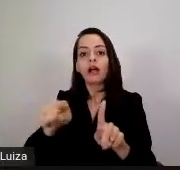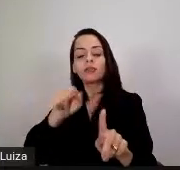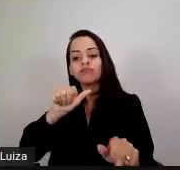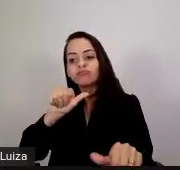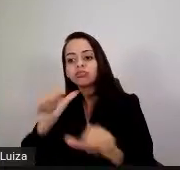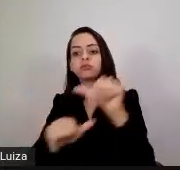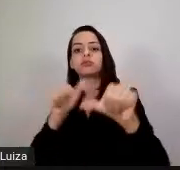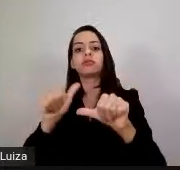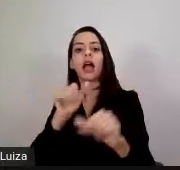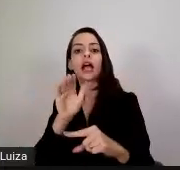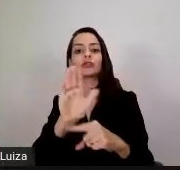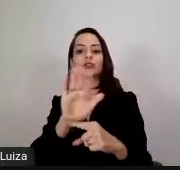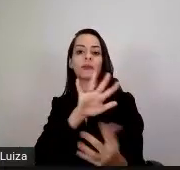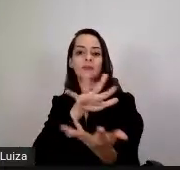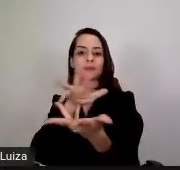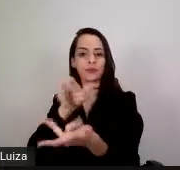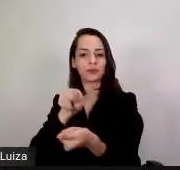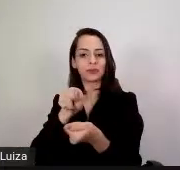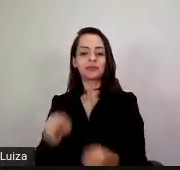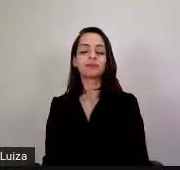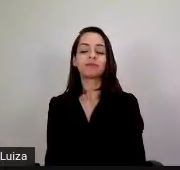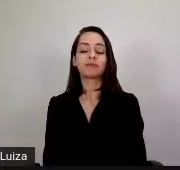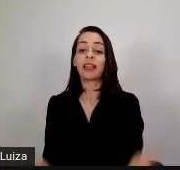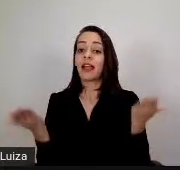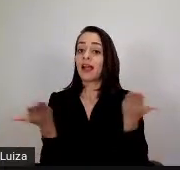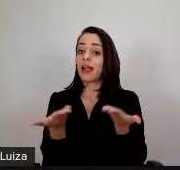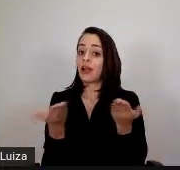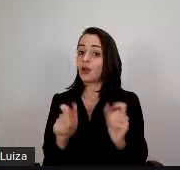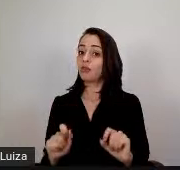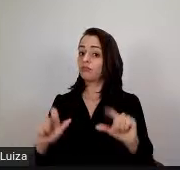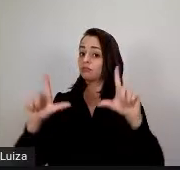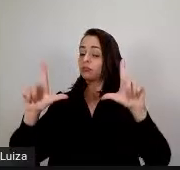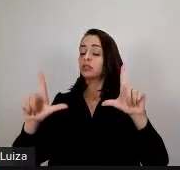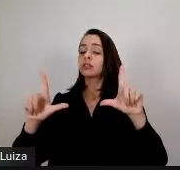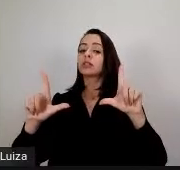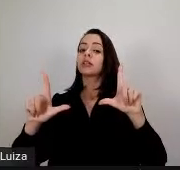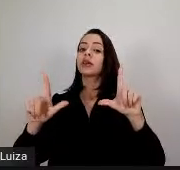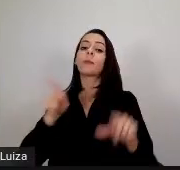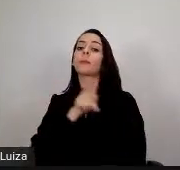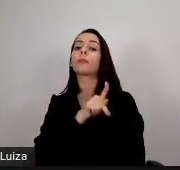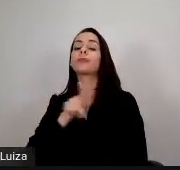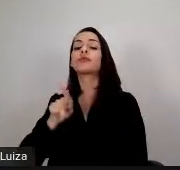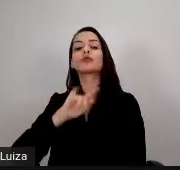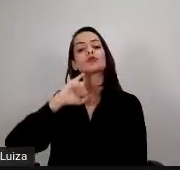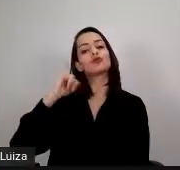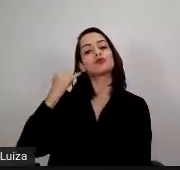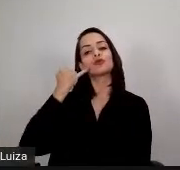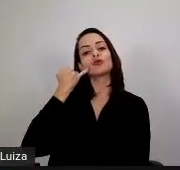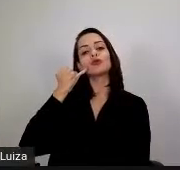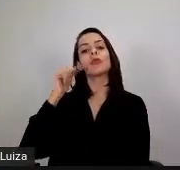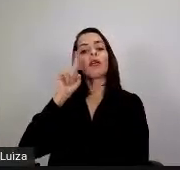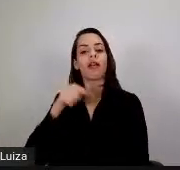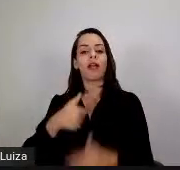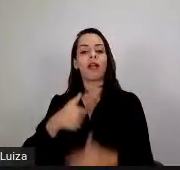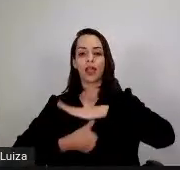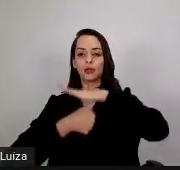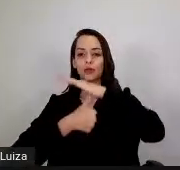passamos a palavra para a sua magnificência, reitora do Instituto Federal do Norte de Minas Gerais, professora Joaquina Nobre.